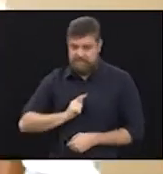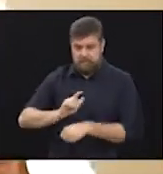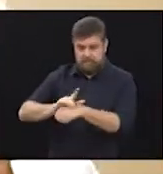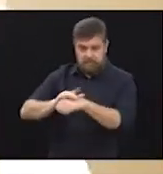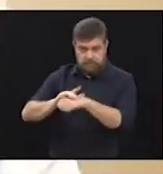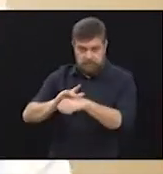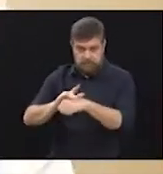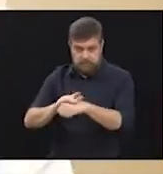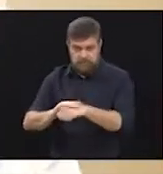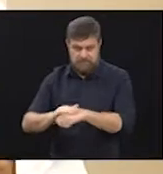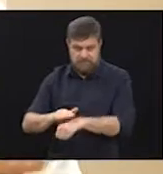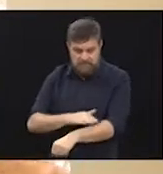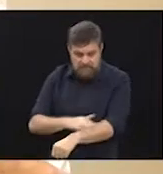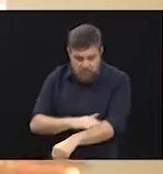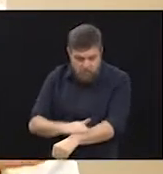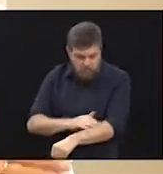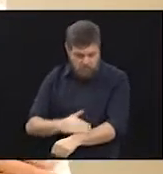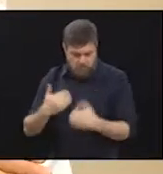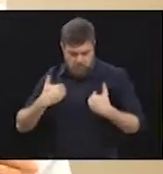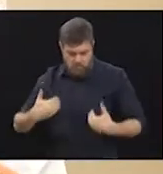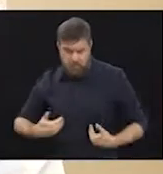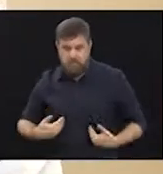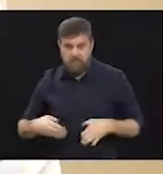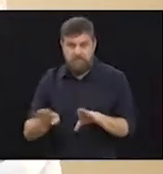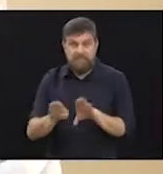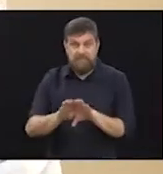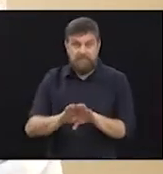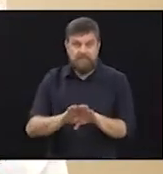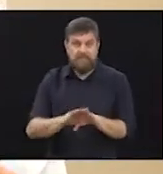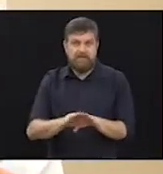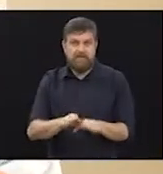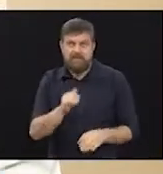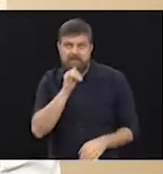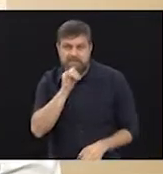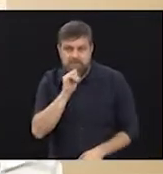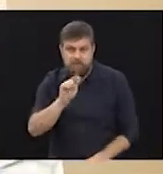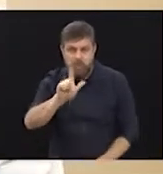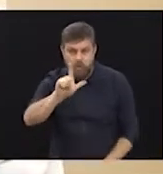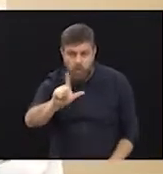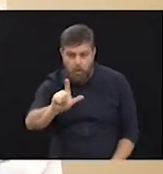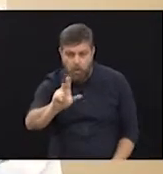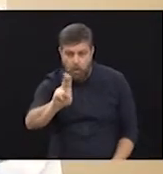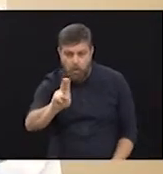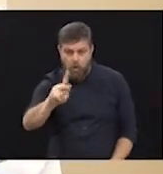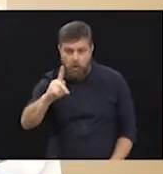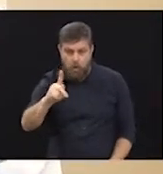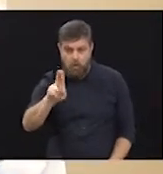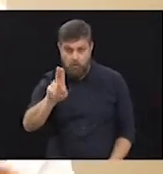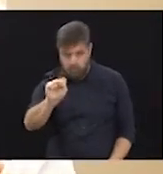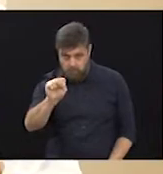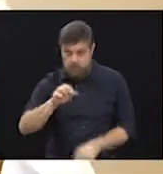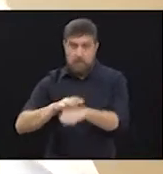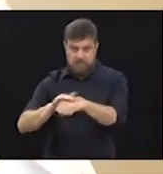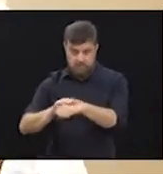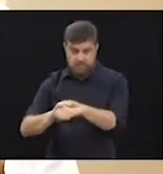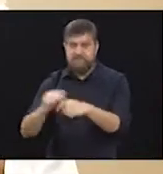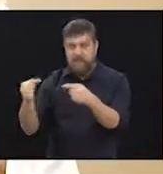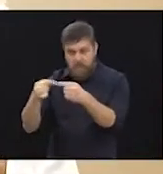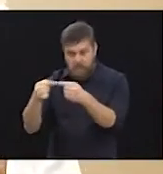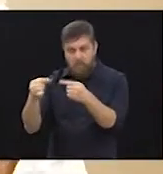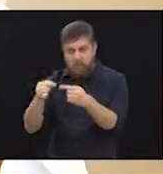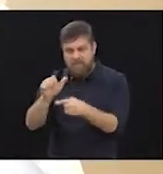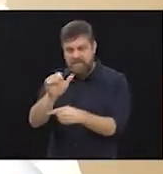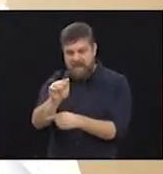artrite psoriásica ou de uma doença chamada lúpus, por exemplo. Então, os pacientes com lúpus podem ter artrite. Então, a